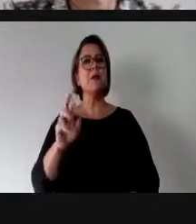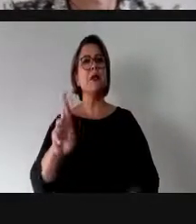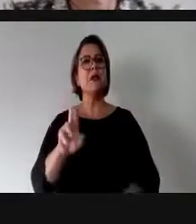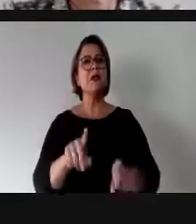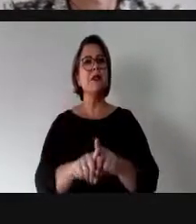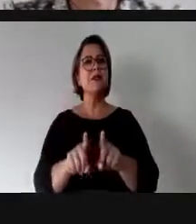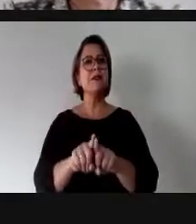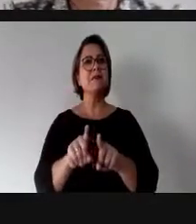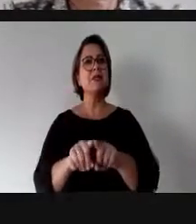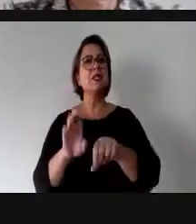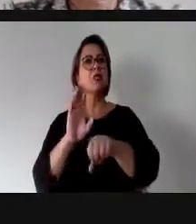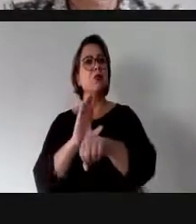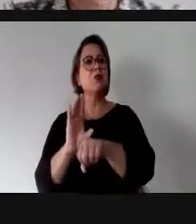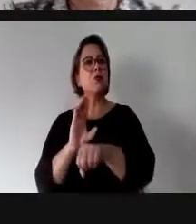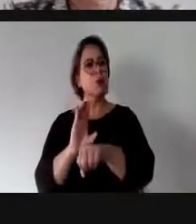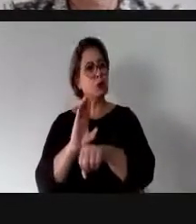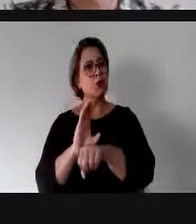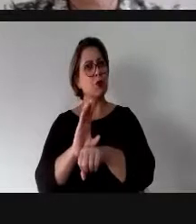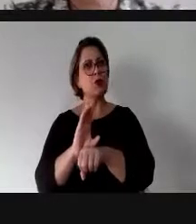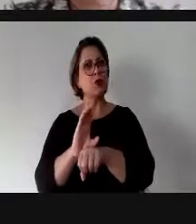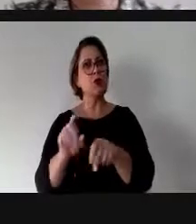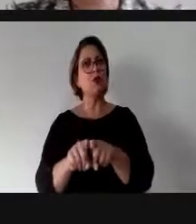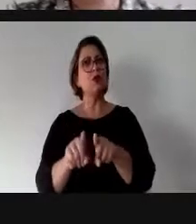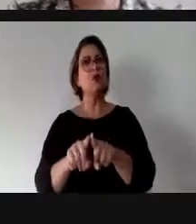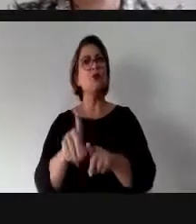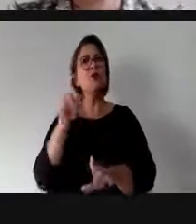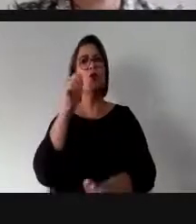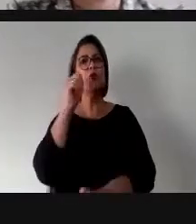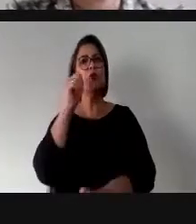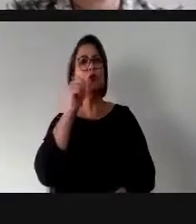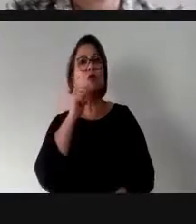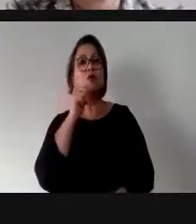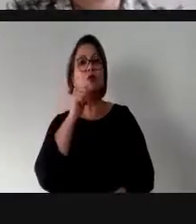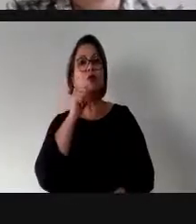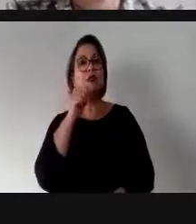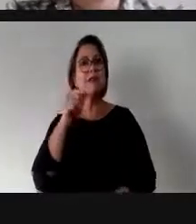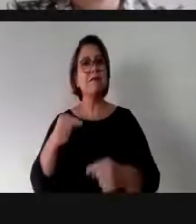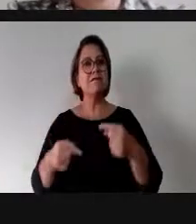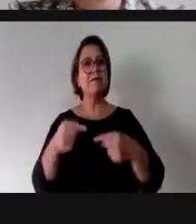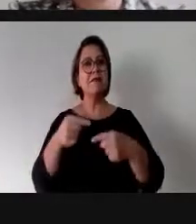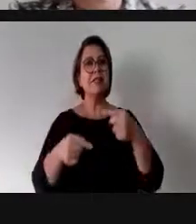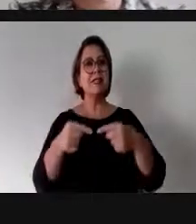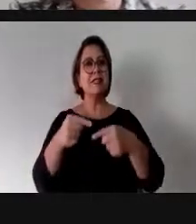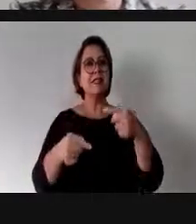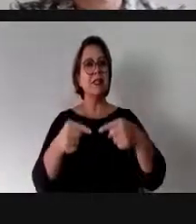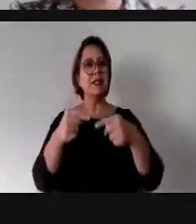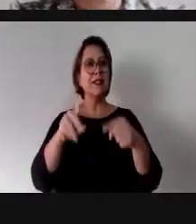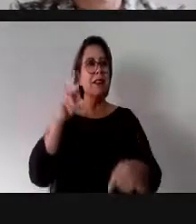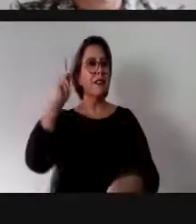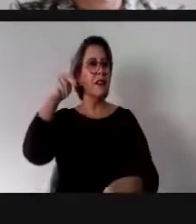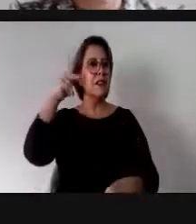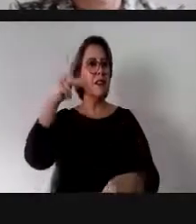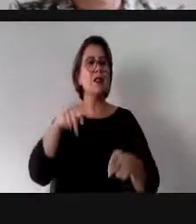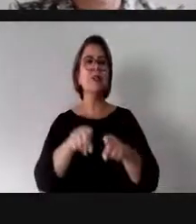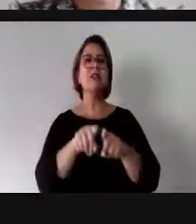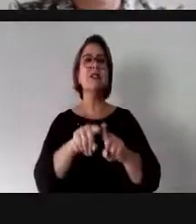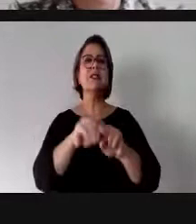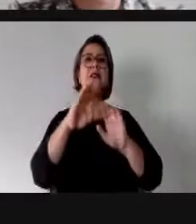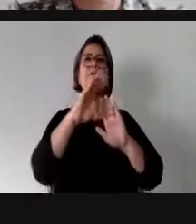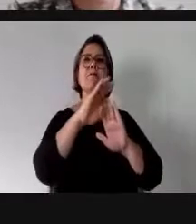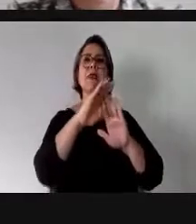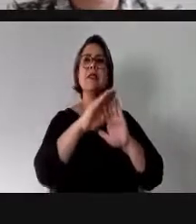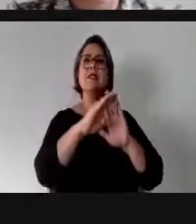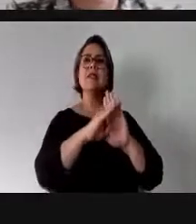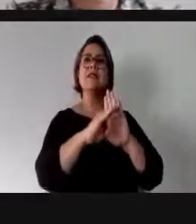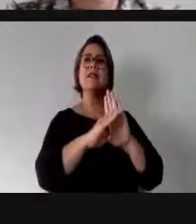curso tem exatamente esse nome, curso Mulheres na Política, e é um curso com algumas etapas que eu vou falar sobre